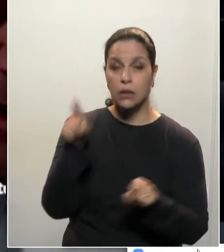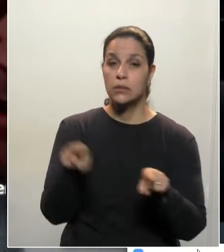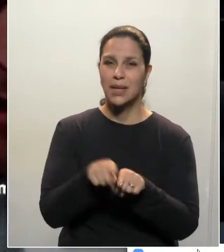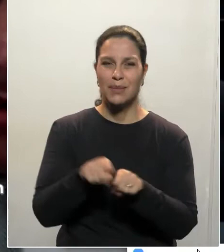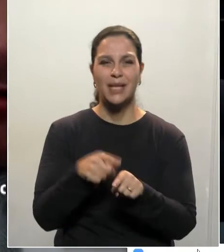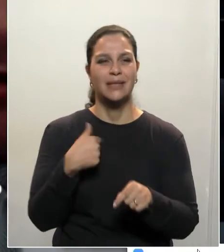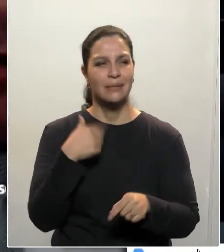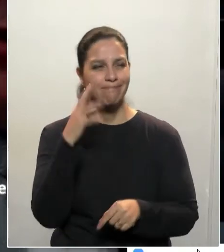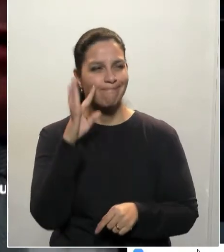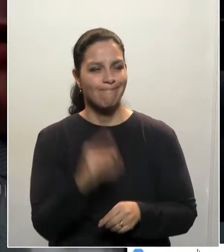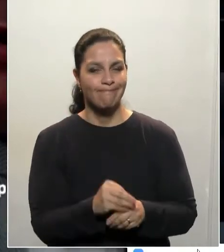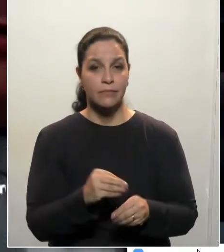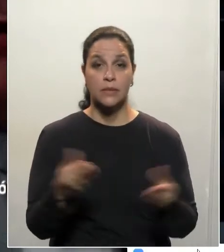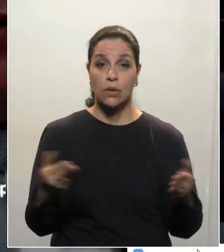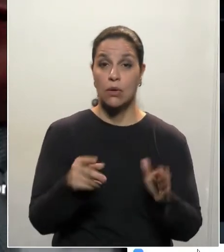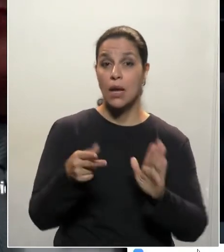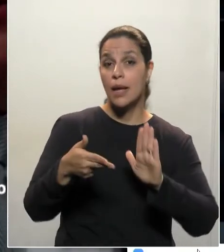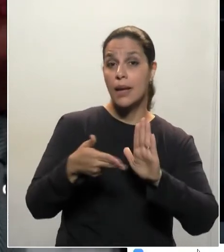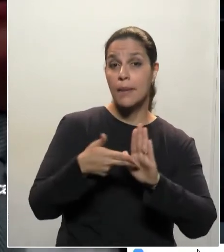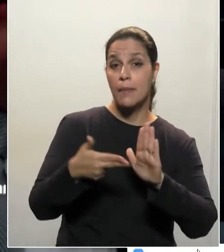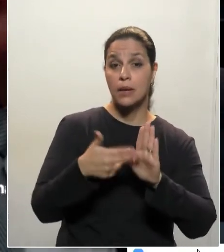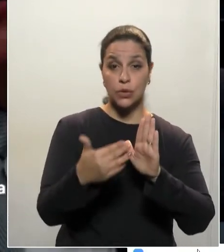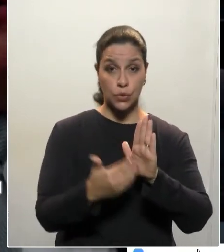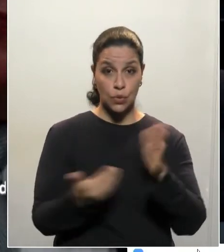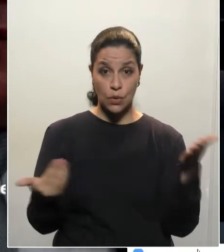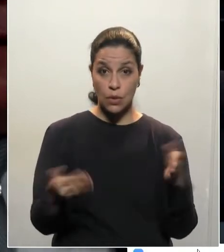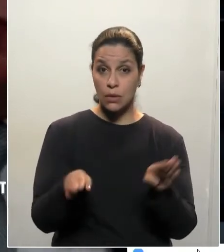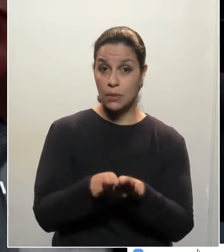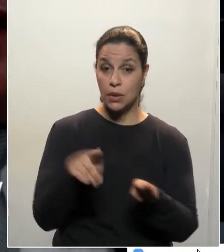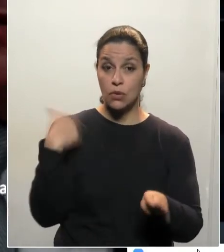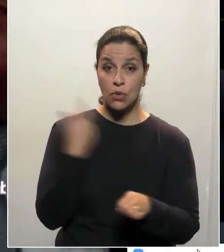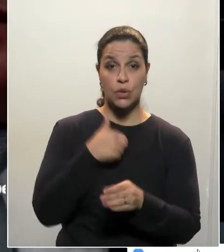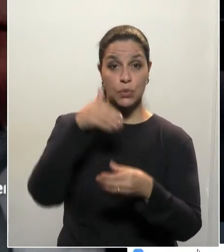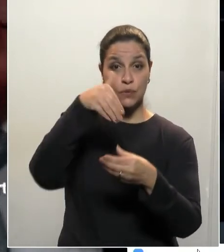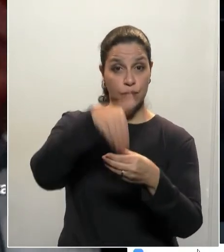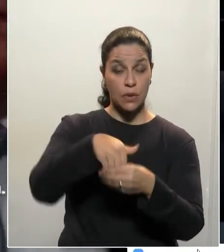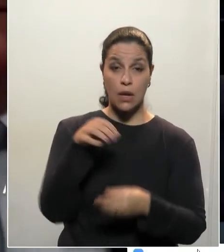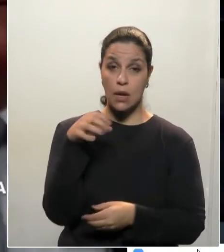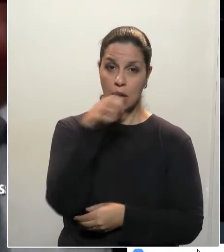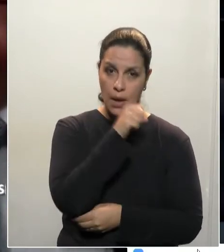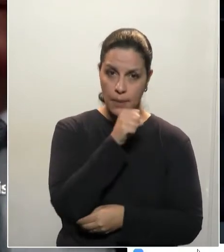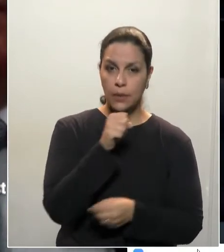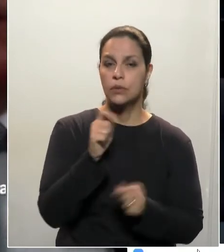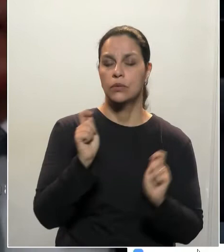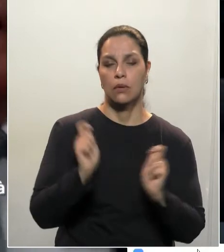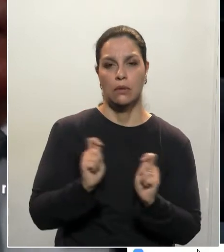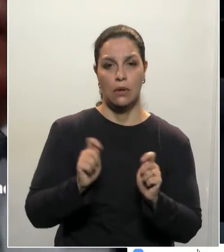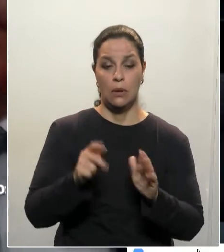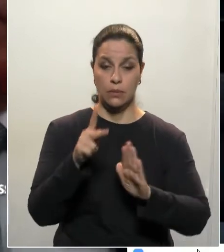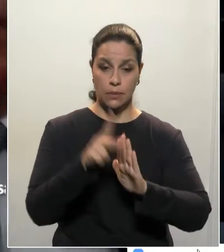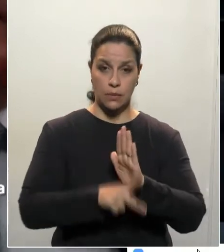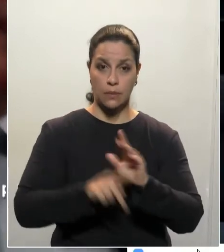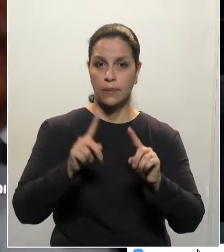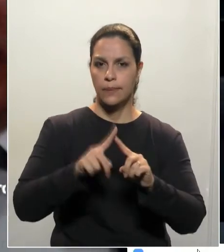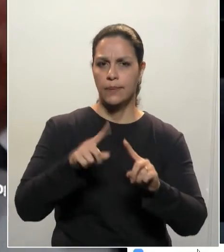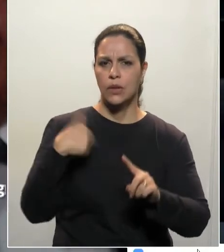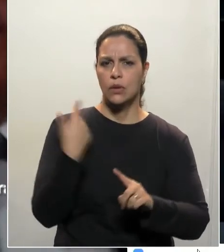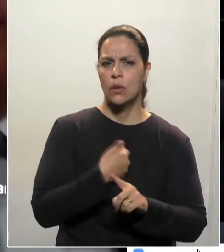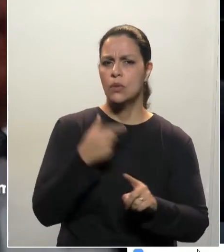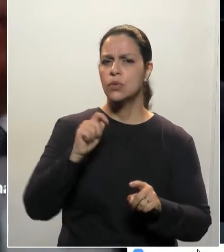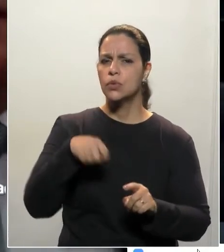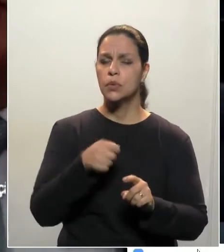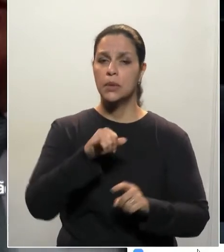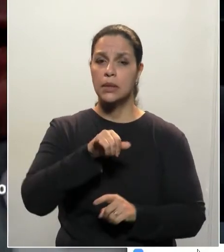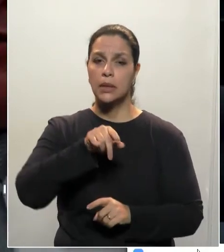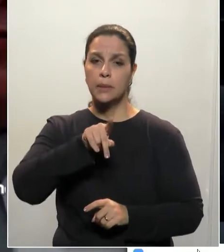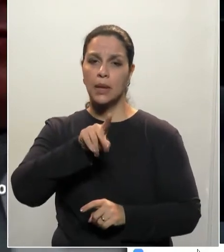ação, e retirou uma emenda, o que vai possibilitar com que nós votemos com o mais rapidez possível. Por quê? Porque nós, em relação